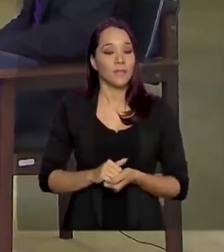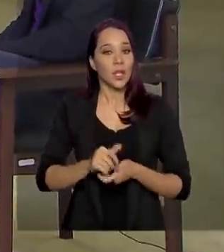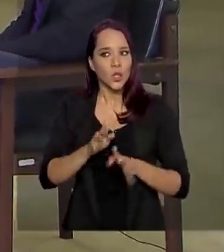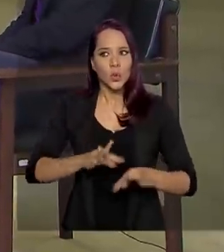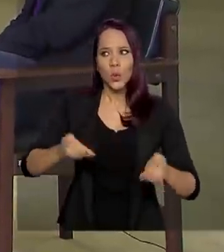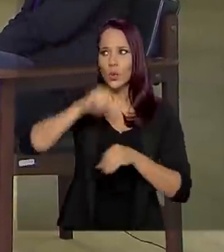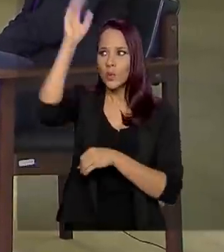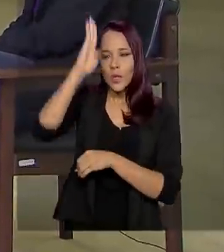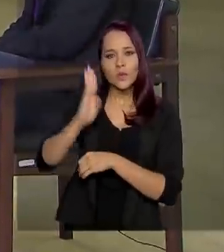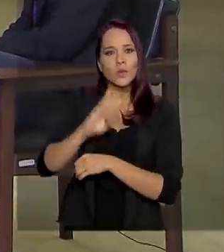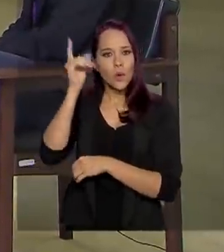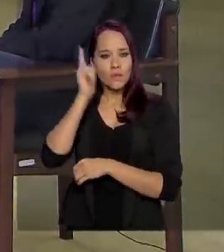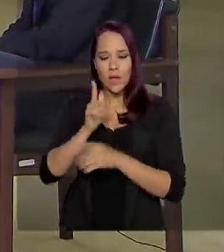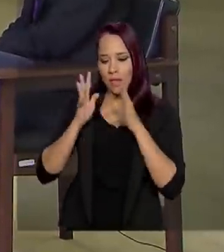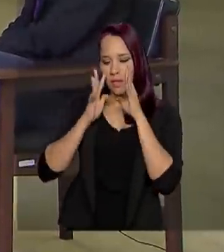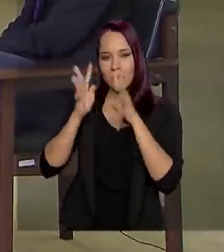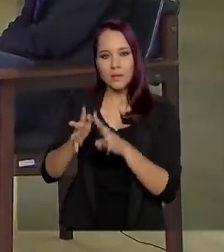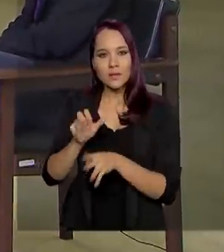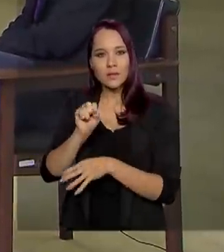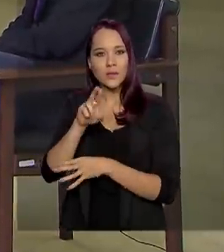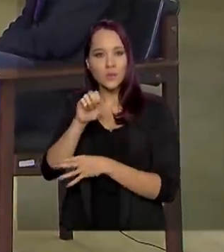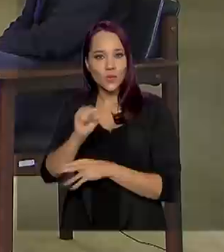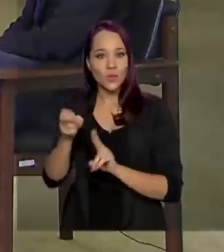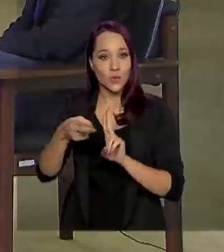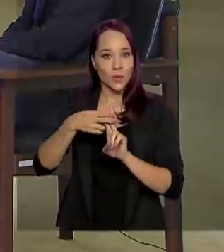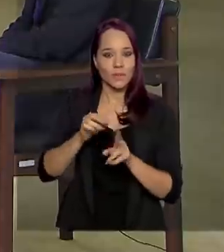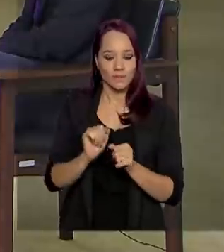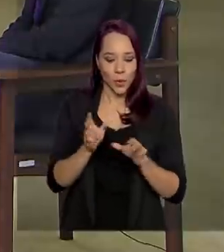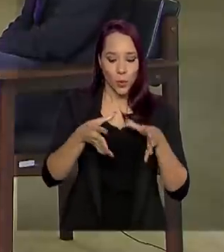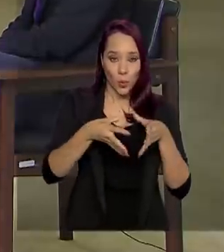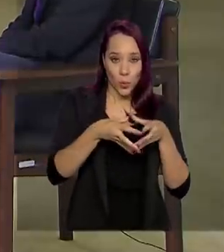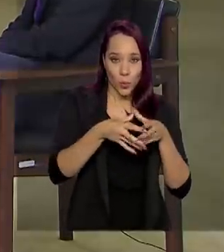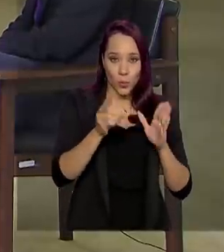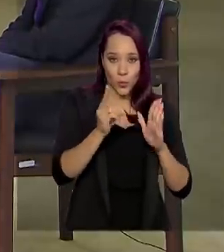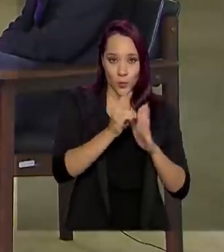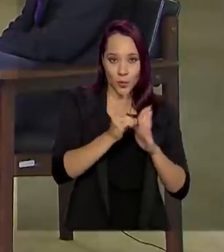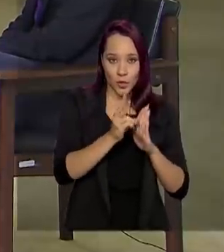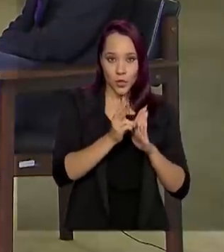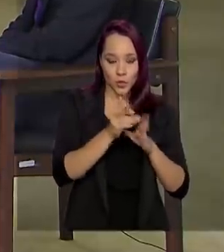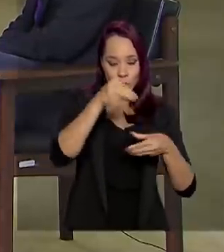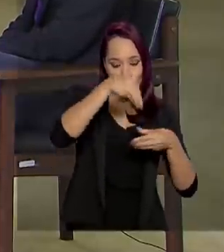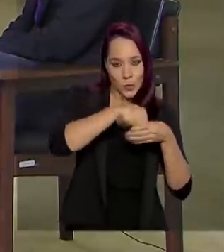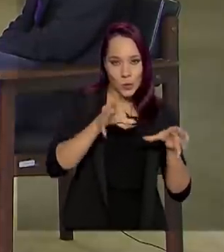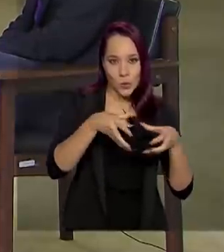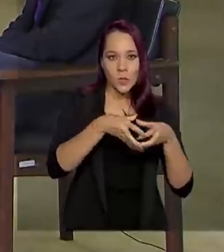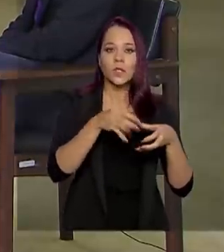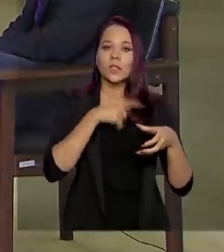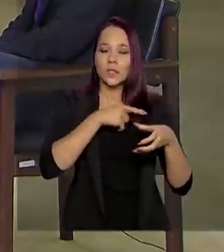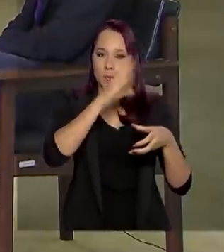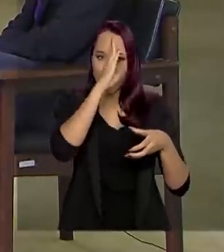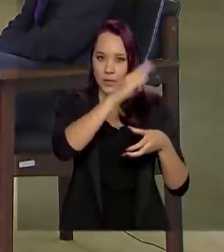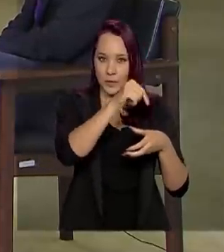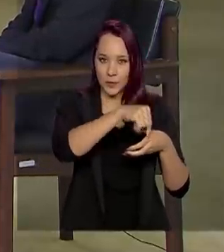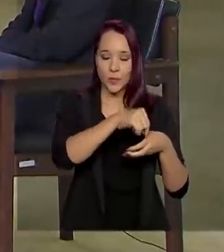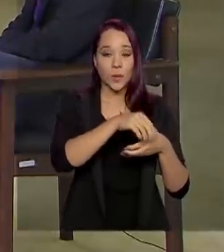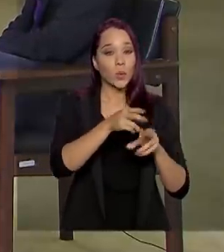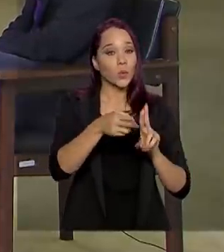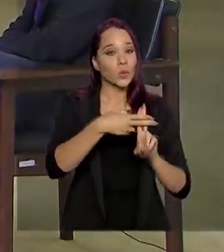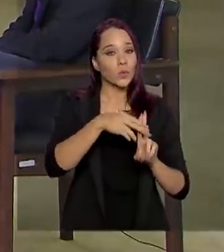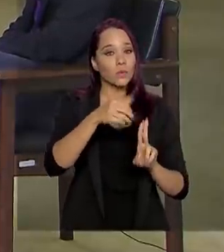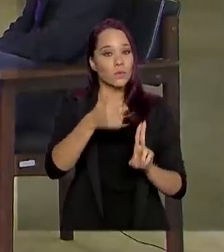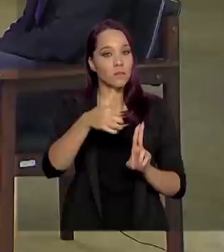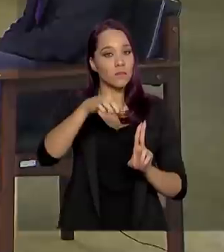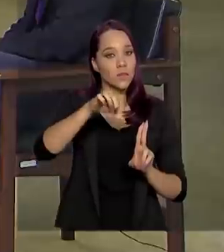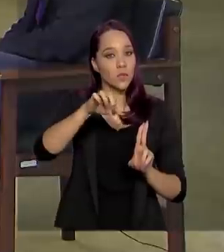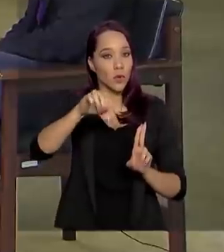brasileiro é atendido pelo SUS. Os indígenas aldeados, eles têm, então, essa referência especial, lembrando que o SUS é de 1990,